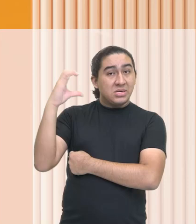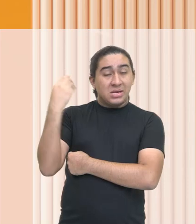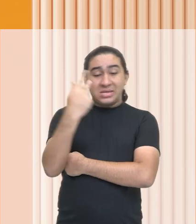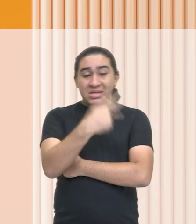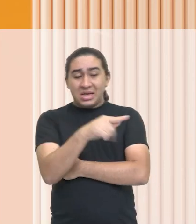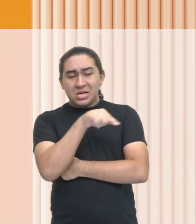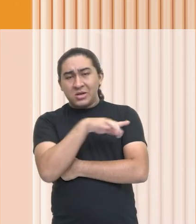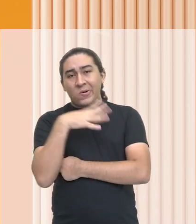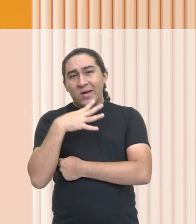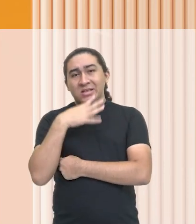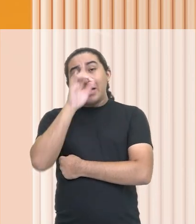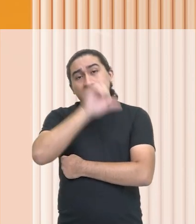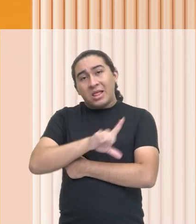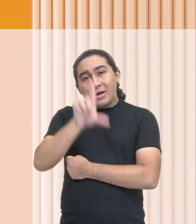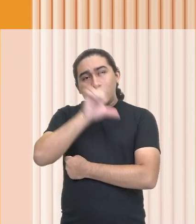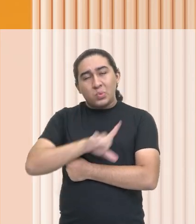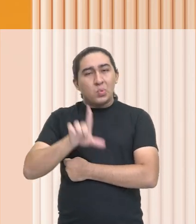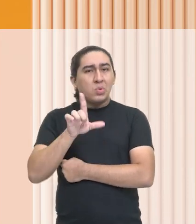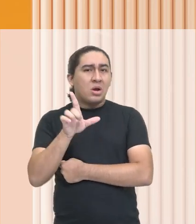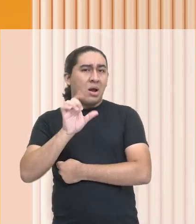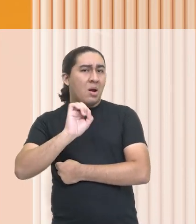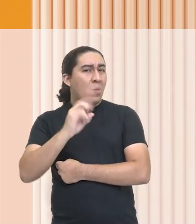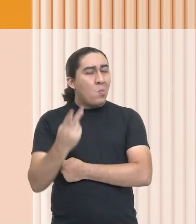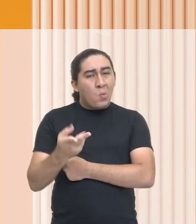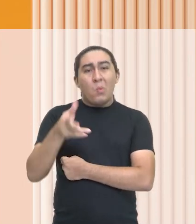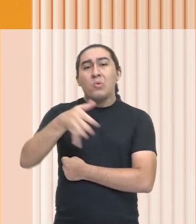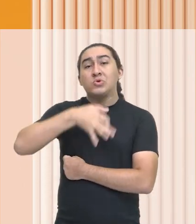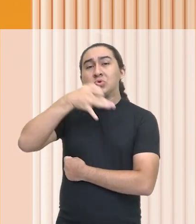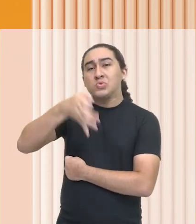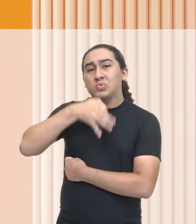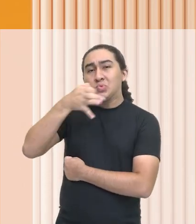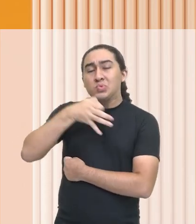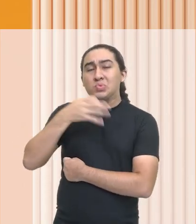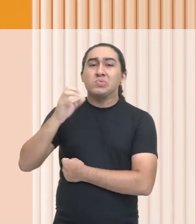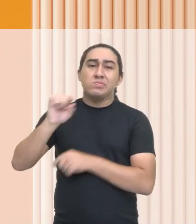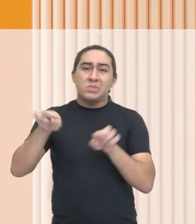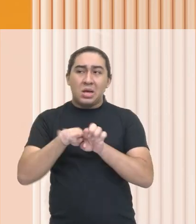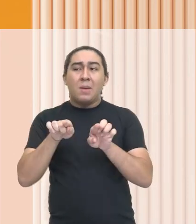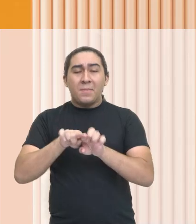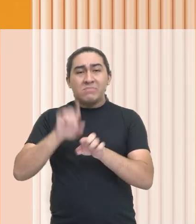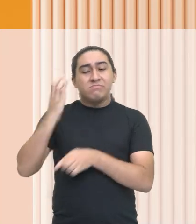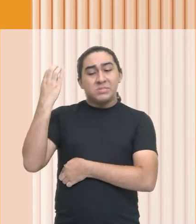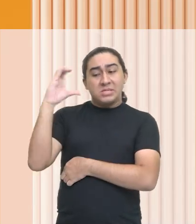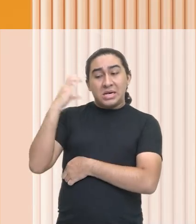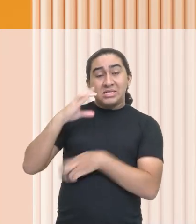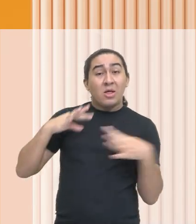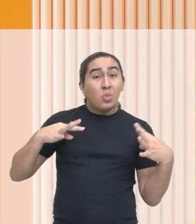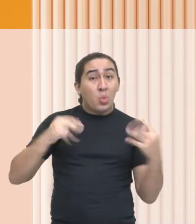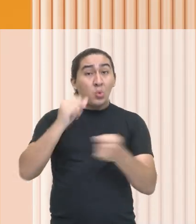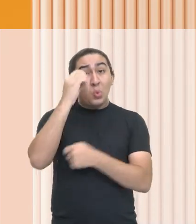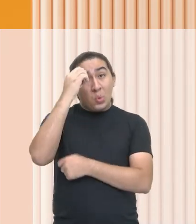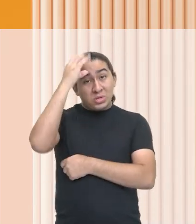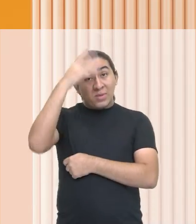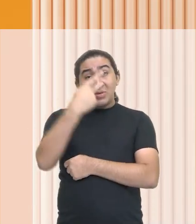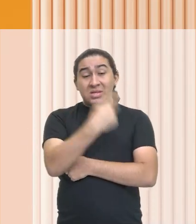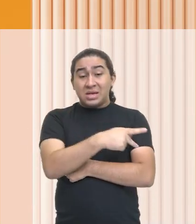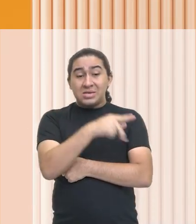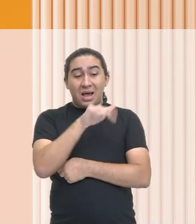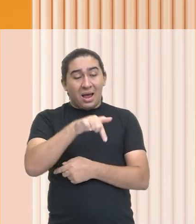literatura, de retórica, de ciência, tudo o que eles sabiam, eles eram